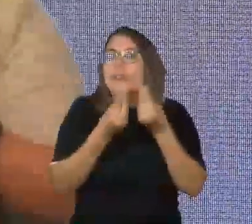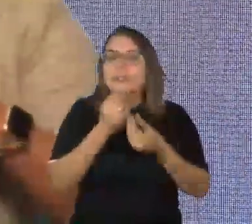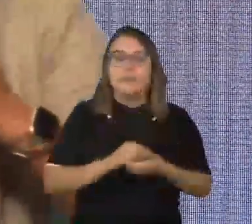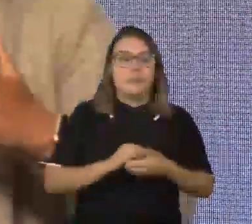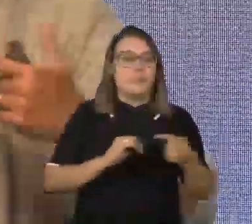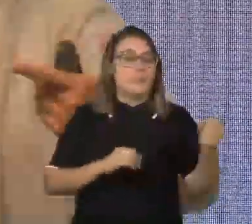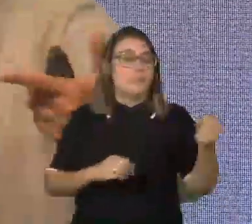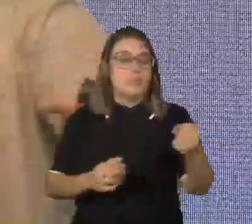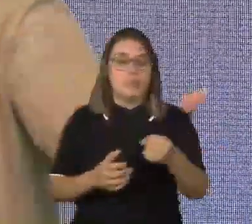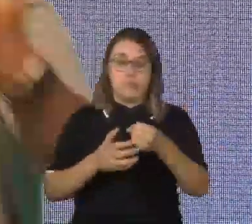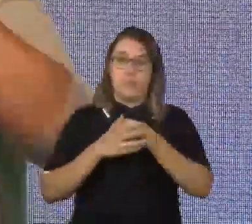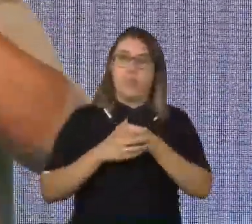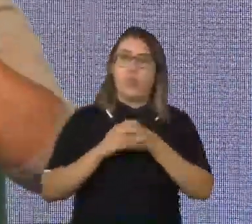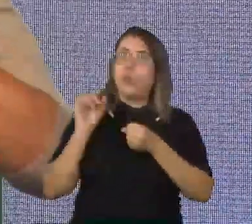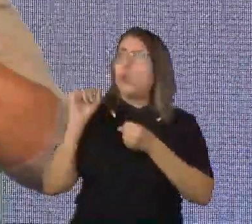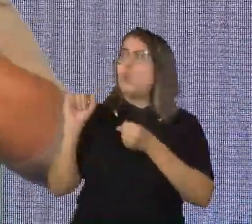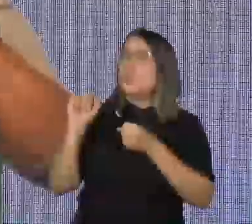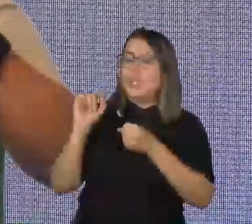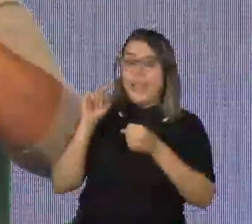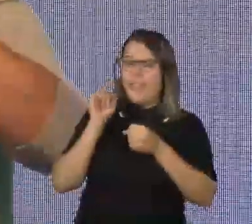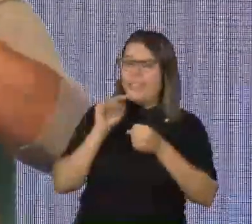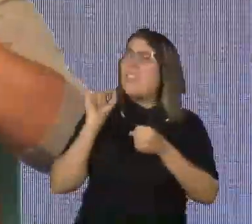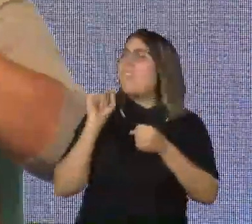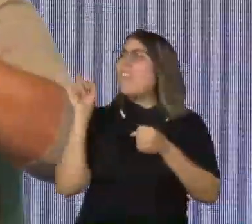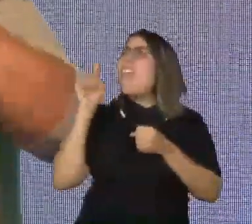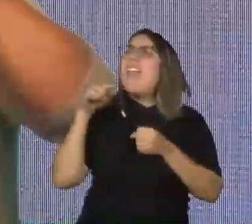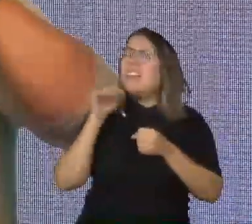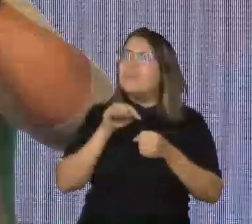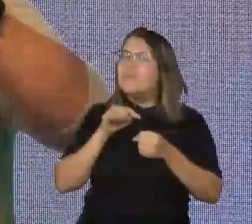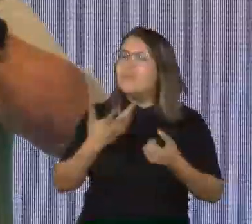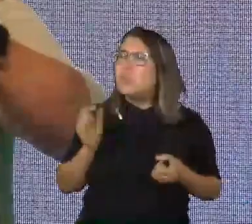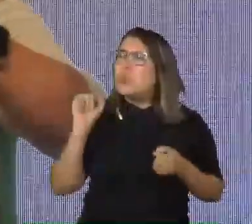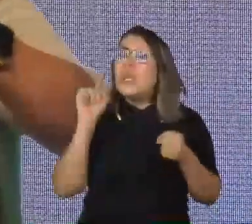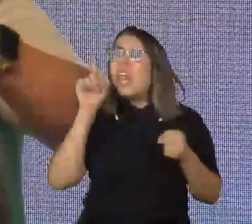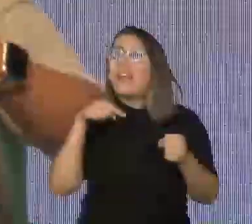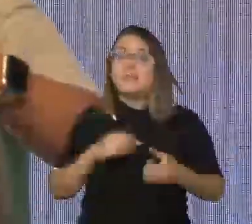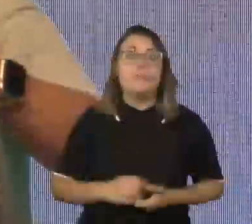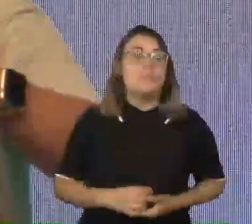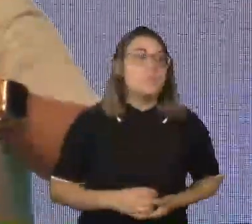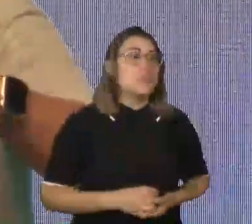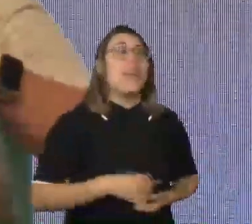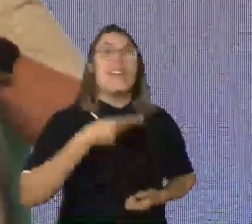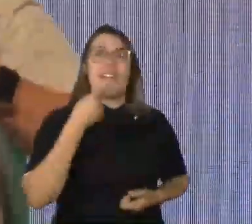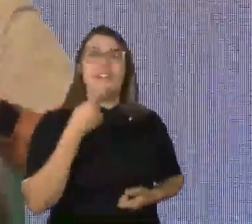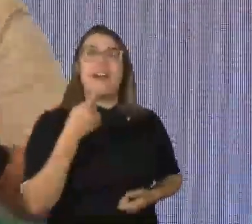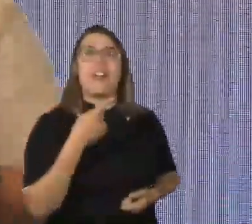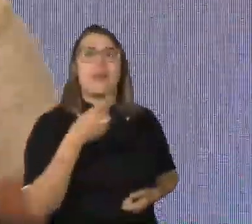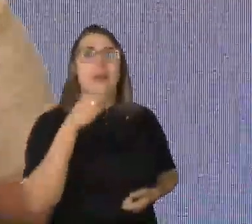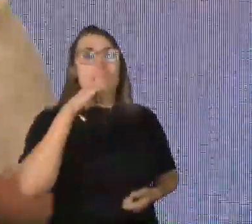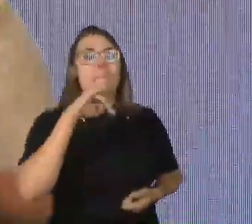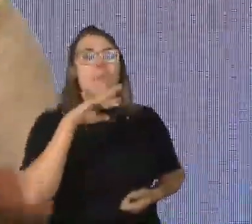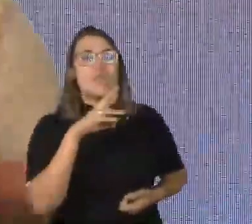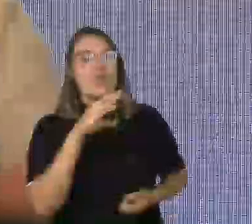me entrega o microfone e eu posso perguntar o que é. Quando eu pergunto o que é, aí vem a expressão microfone, ela precisou